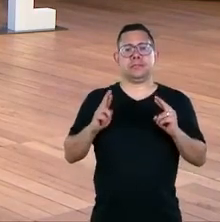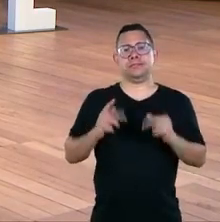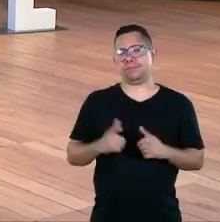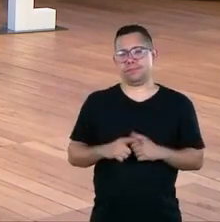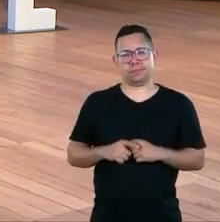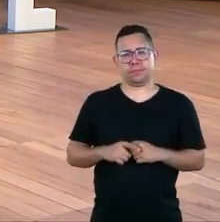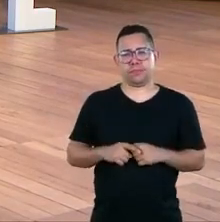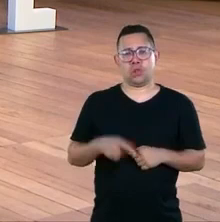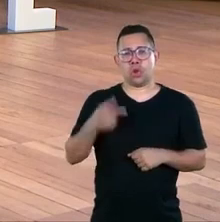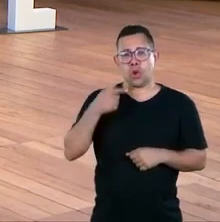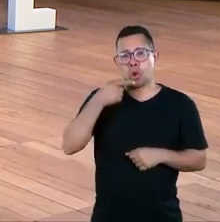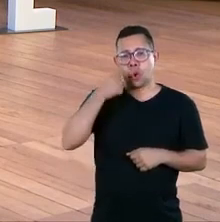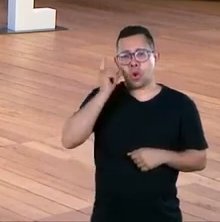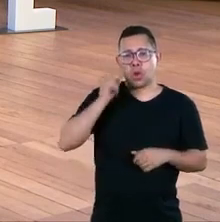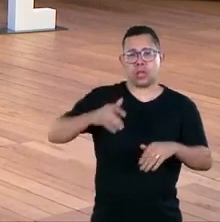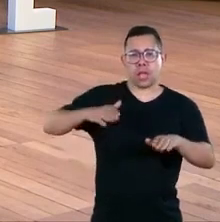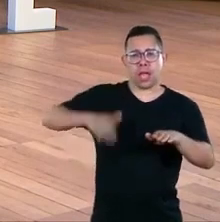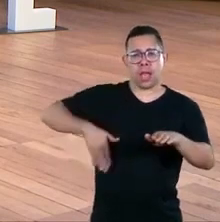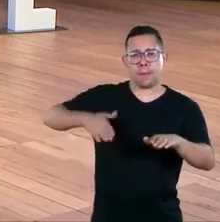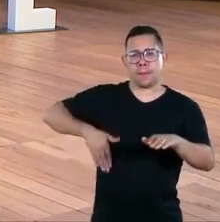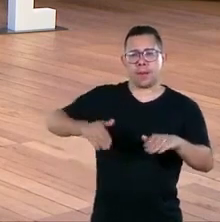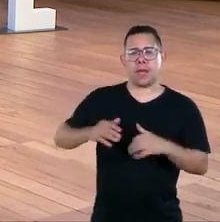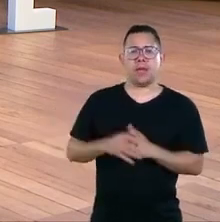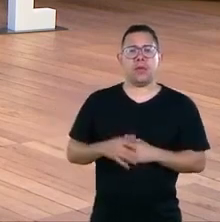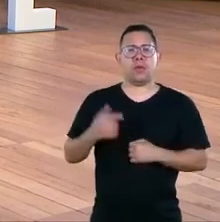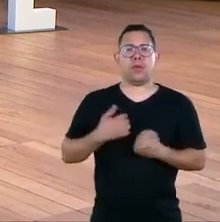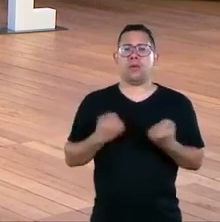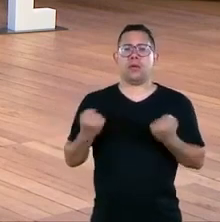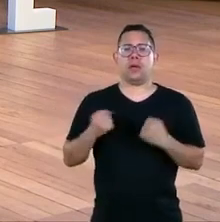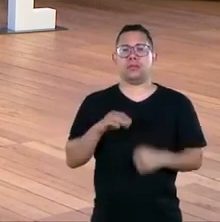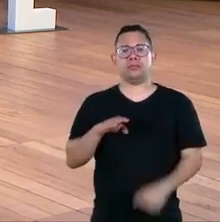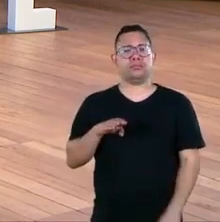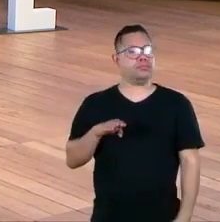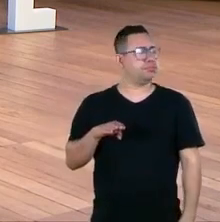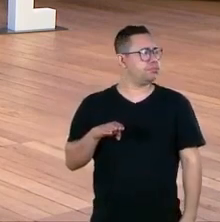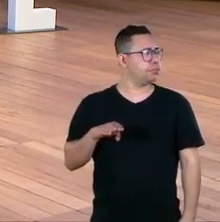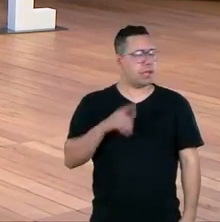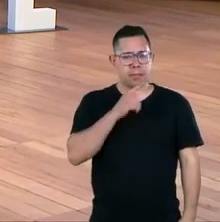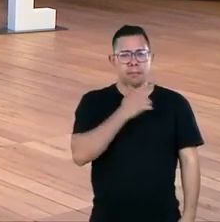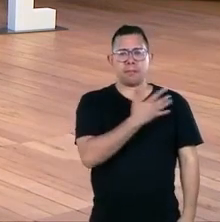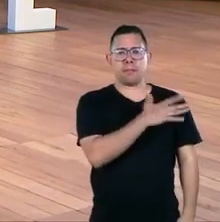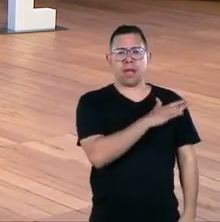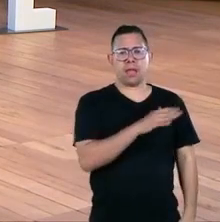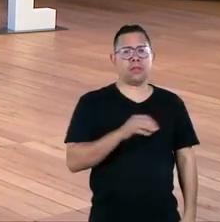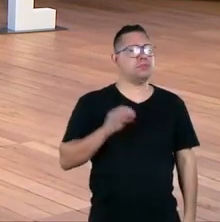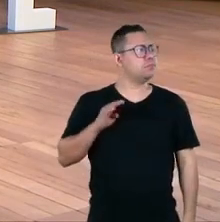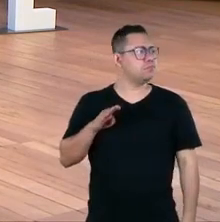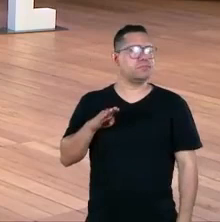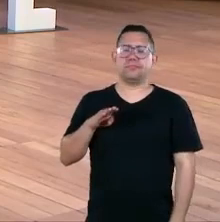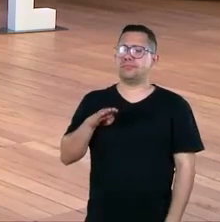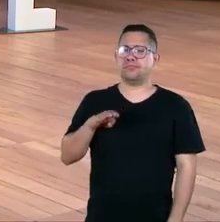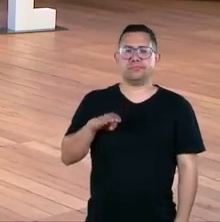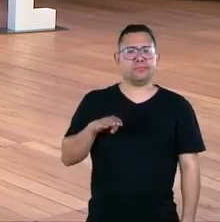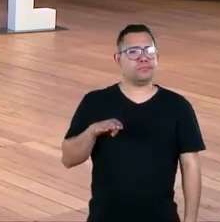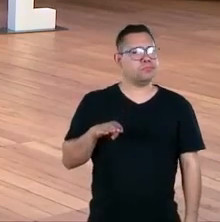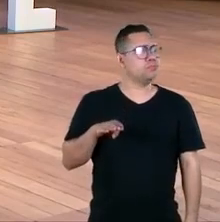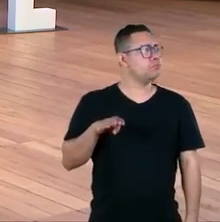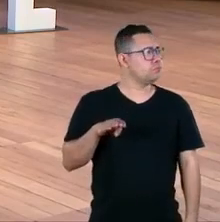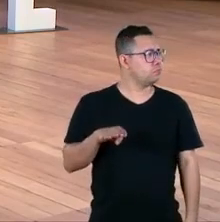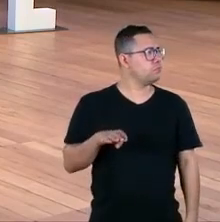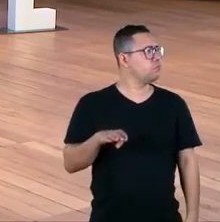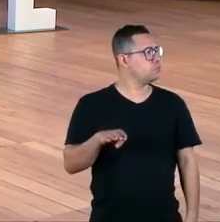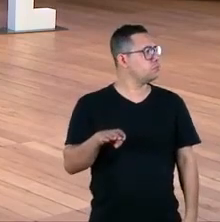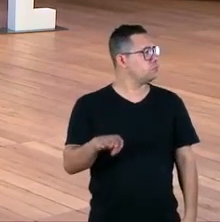Copacabana ontem o fim de semana de carro vendo a quantidade de pessoas na praia sem máscara desrespeitando absolutamente tudo eu